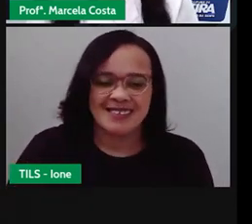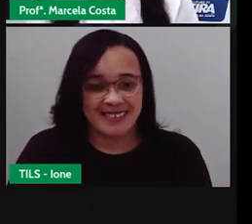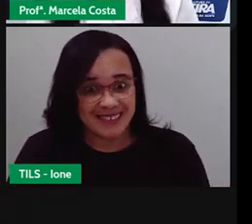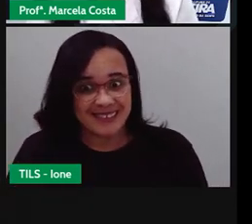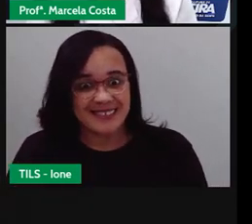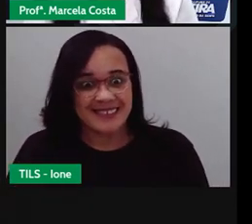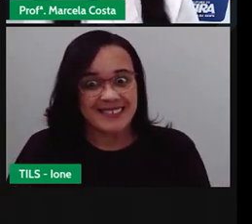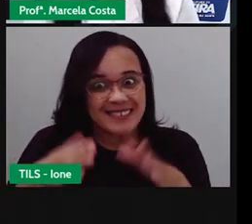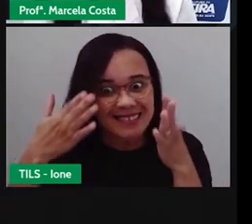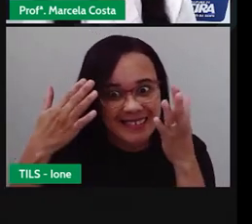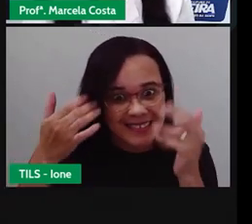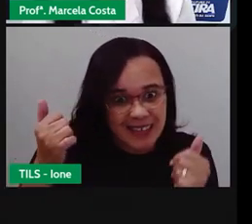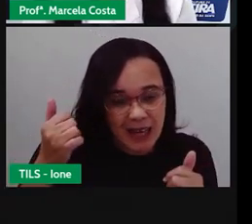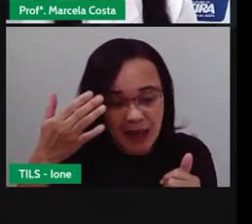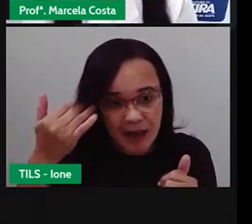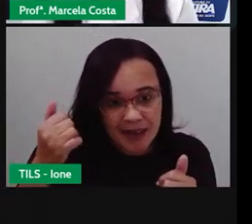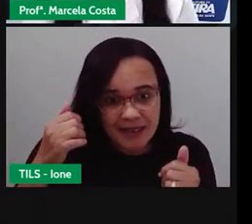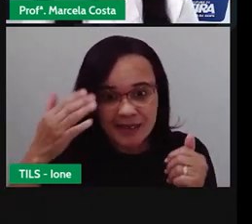interpretação.